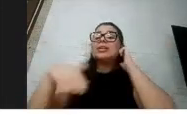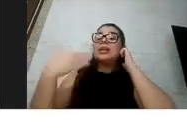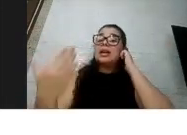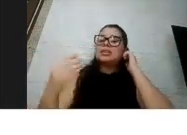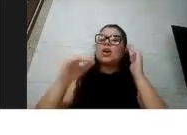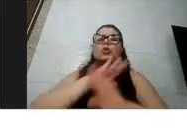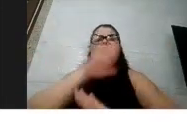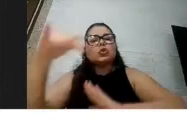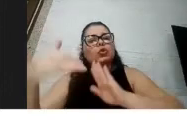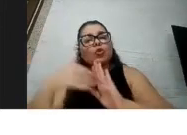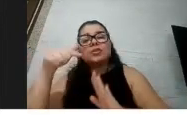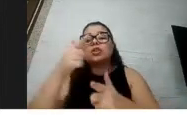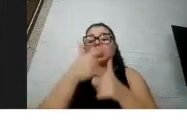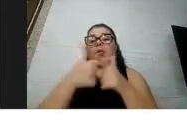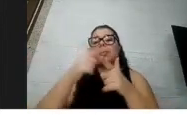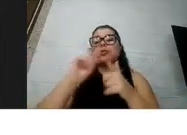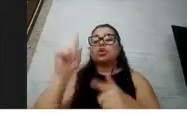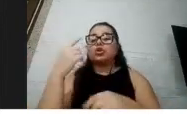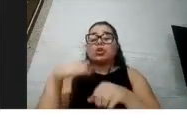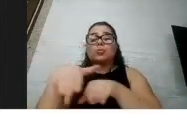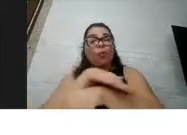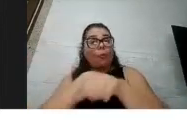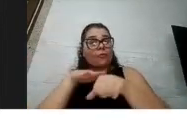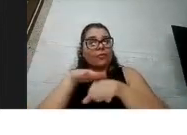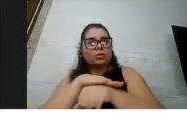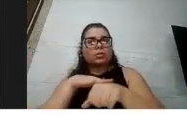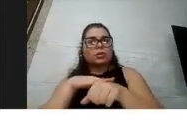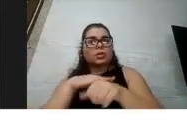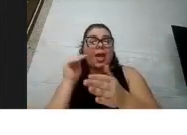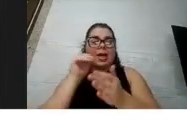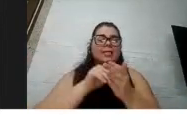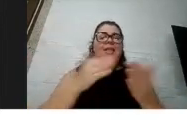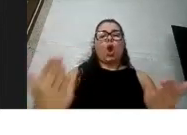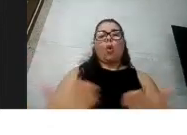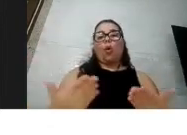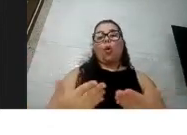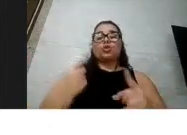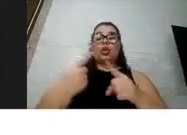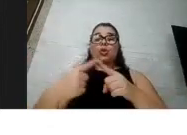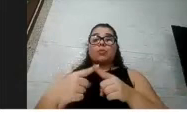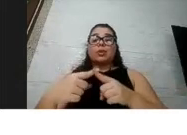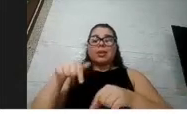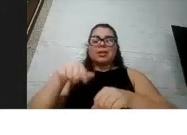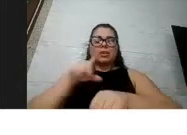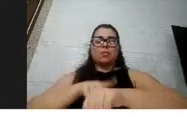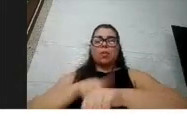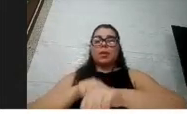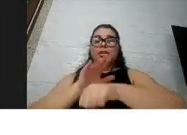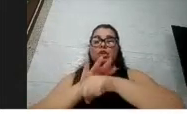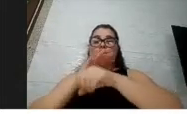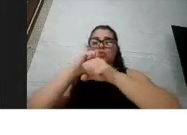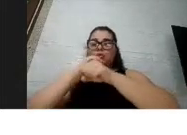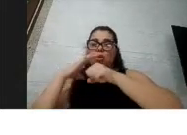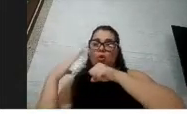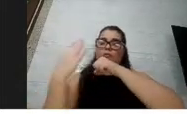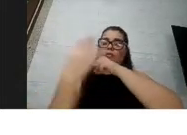eu estou conversando com vocês vale até hoje, porque a gente sabe que na COVID-19, por ser uma doença nova